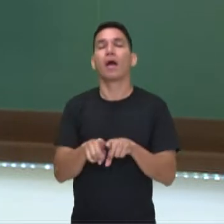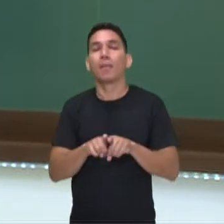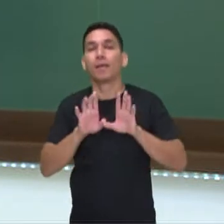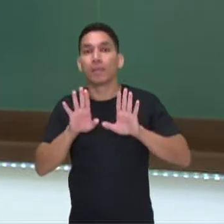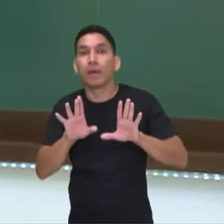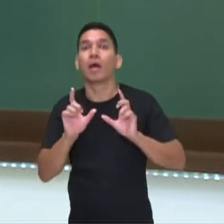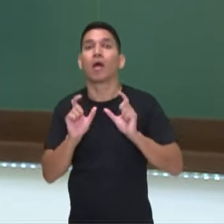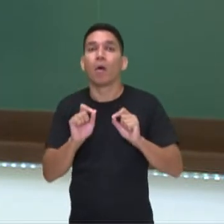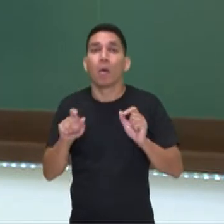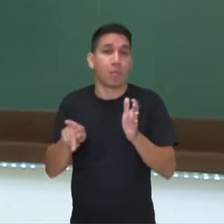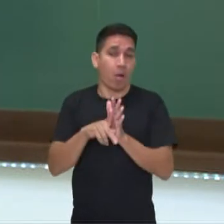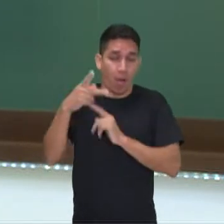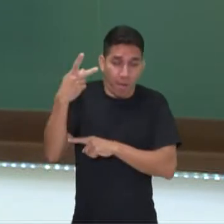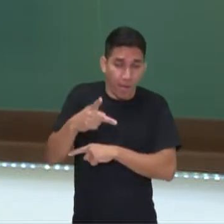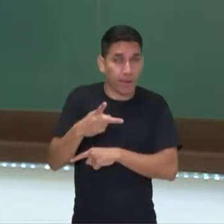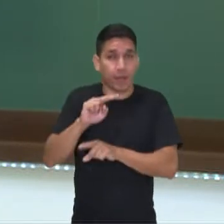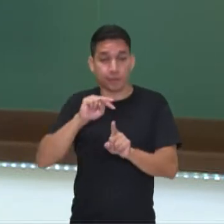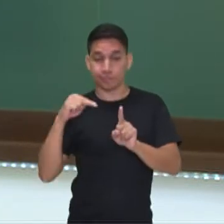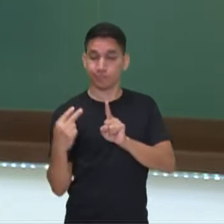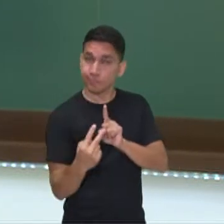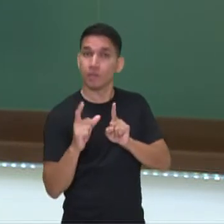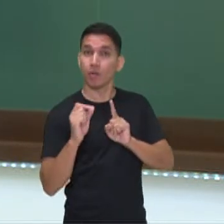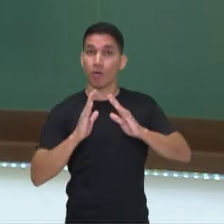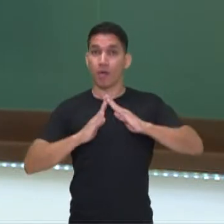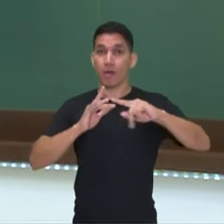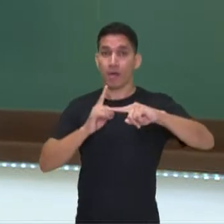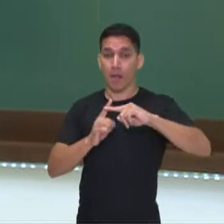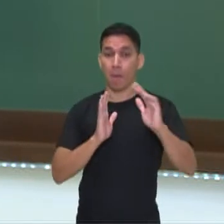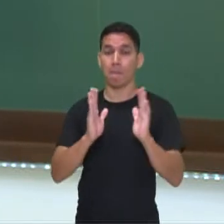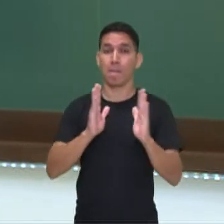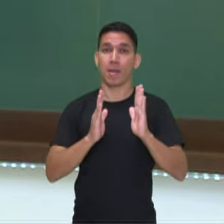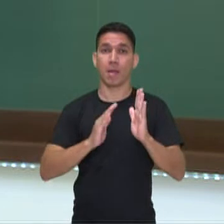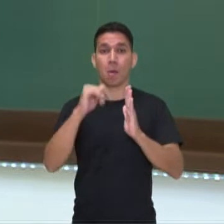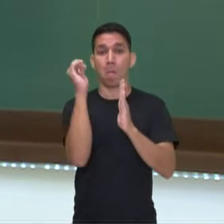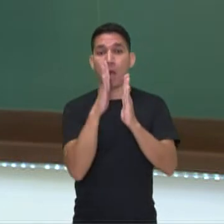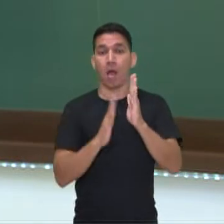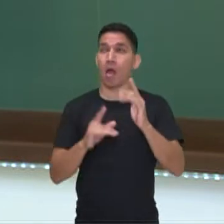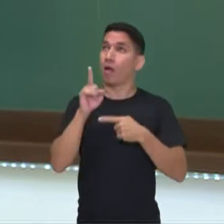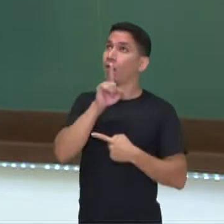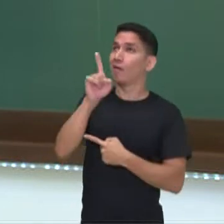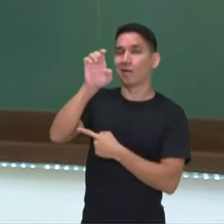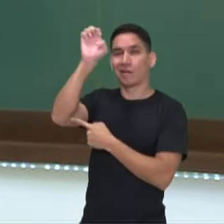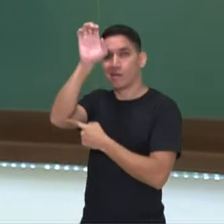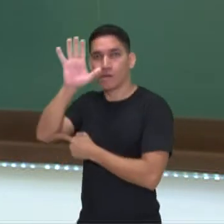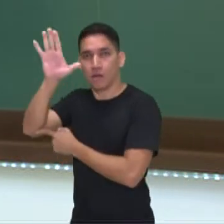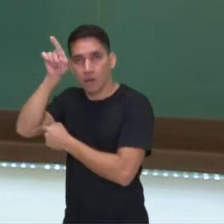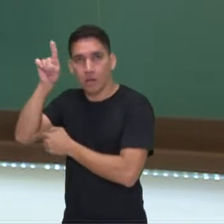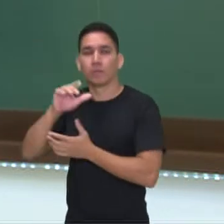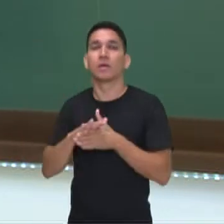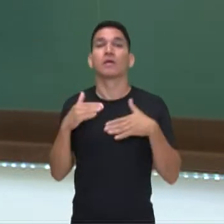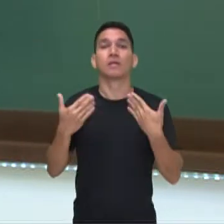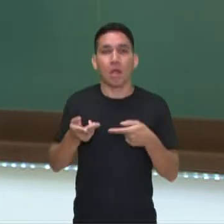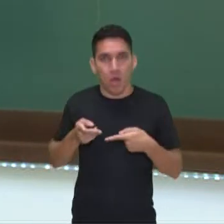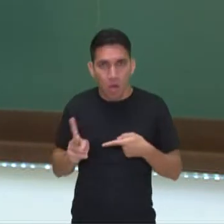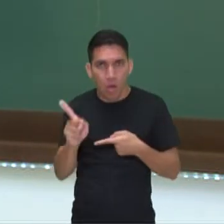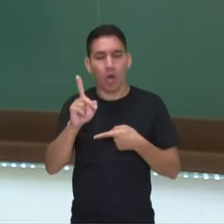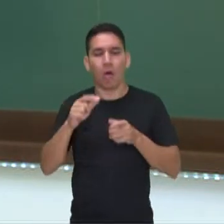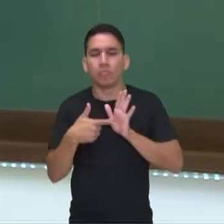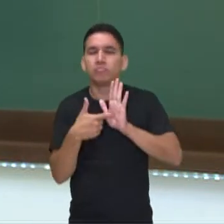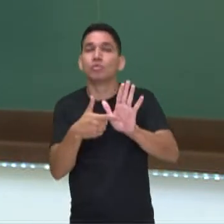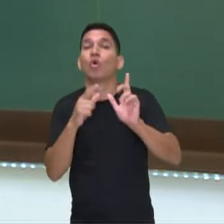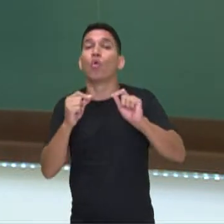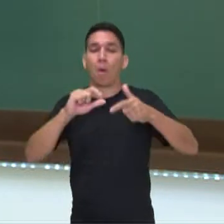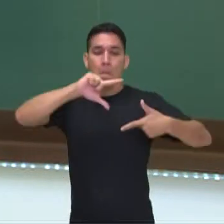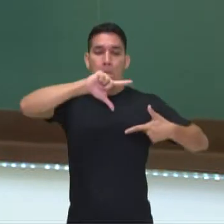tinha na própria concepção das igrejas barrocas europeias, né? Então ele vai trabalhar muito os